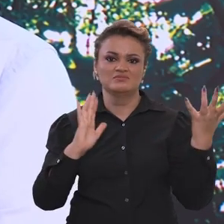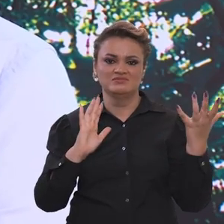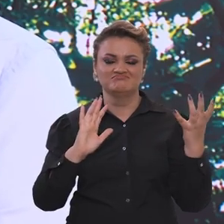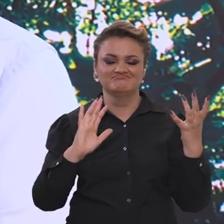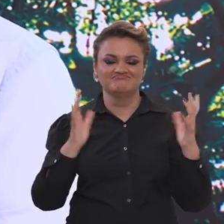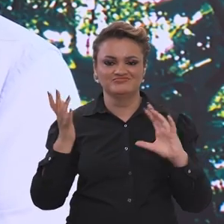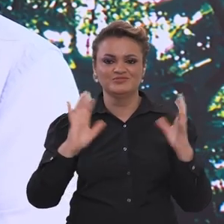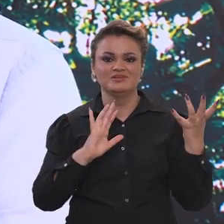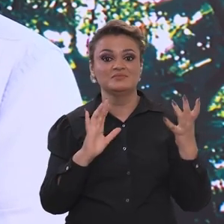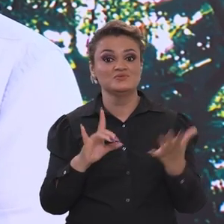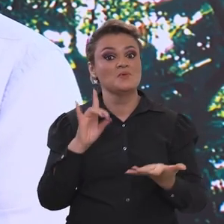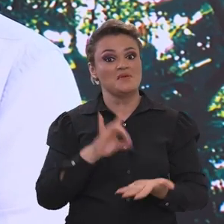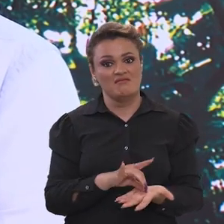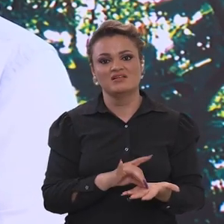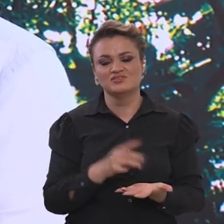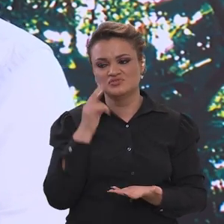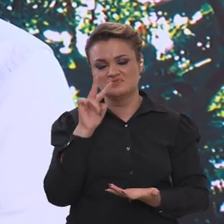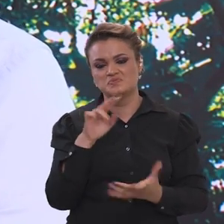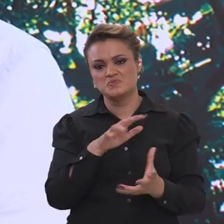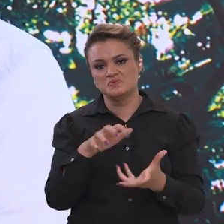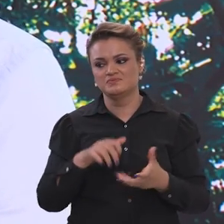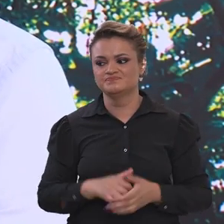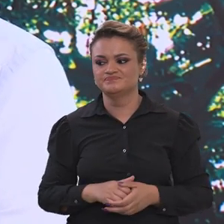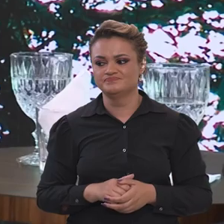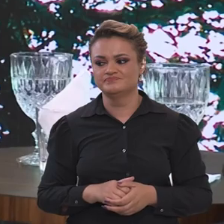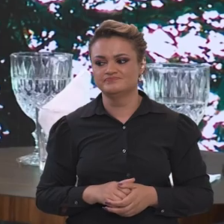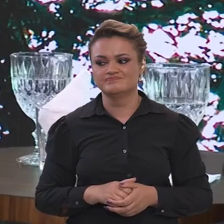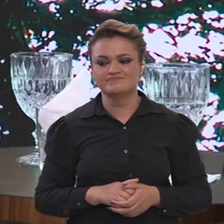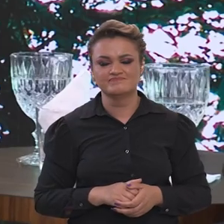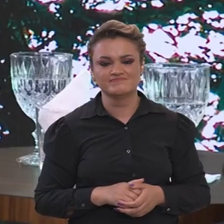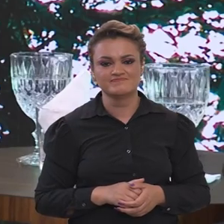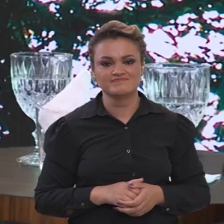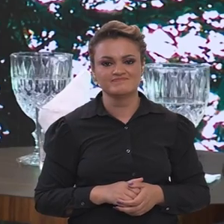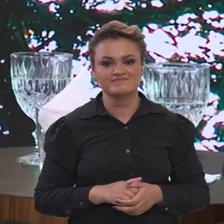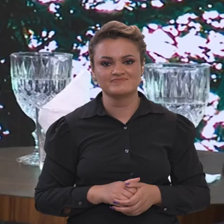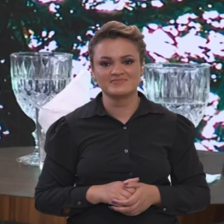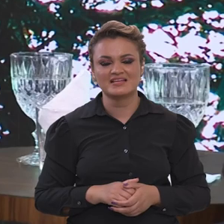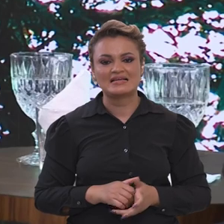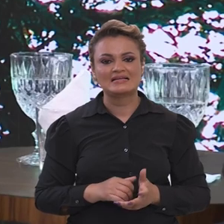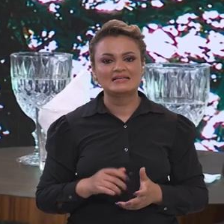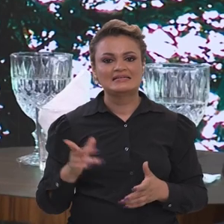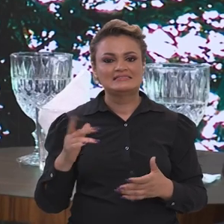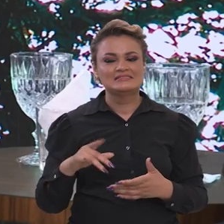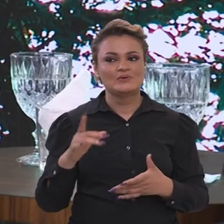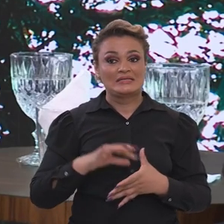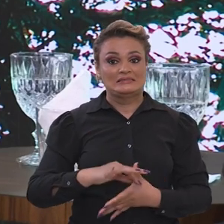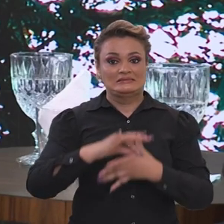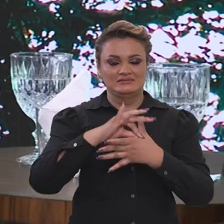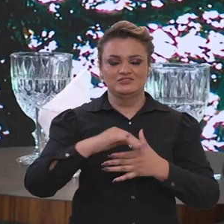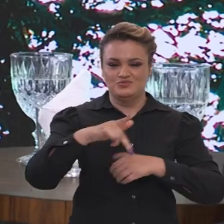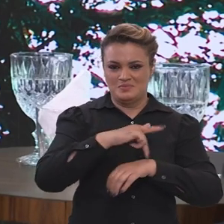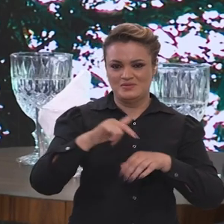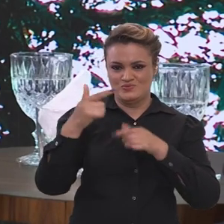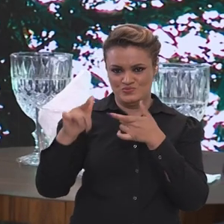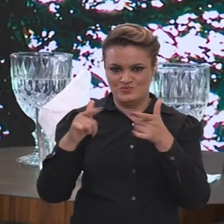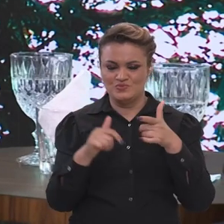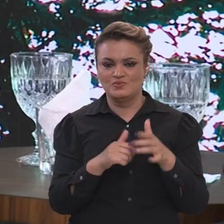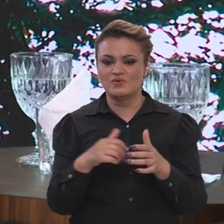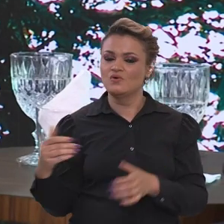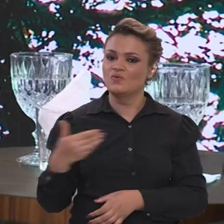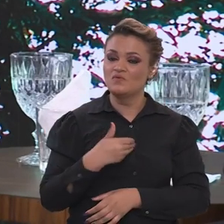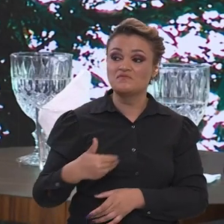mudança do clima que é uma realidade que se impõe ao mundo. Agora, em relação à participação de lideranças estrangeiras,